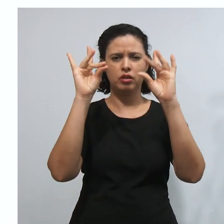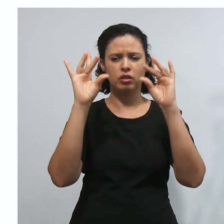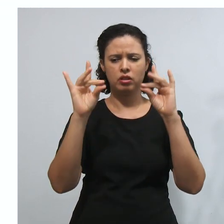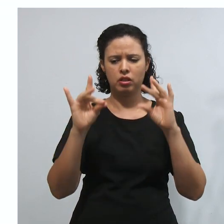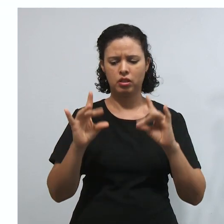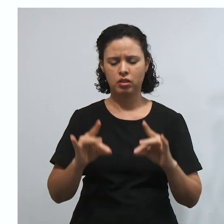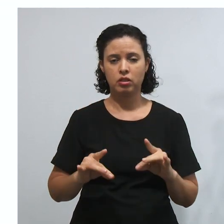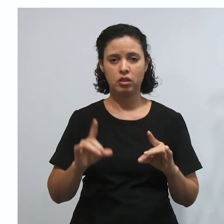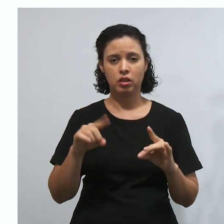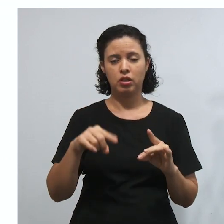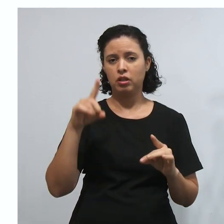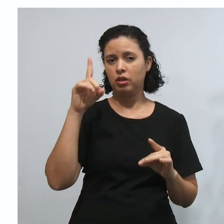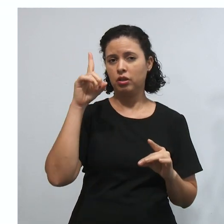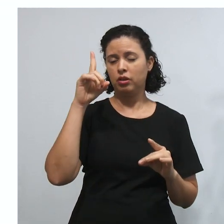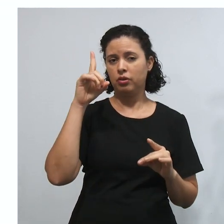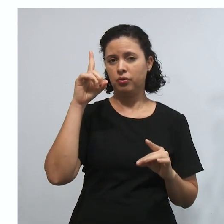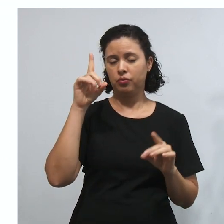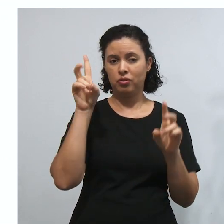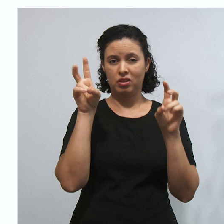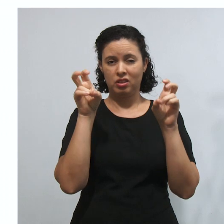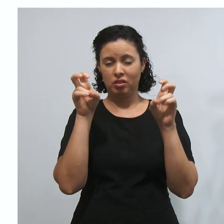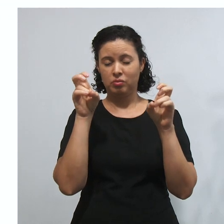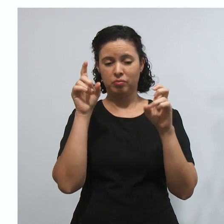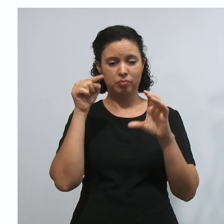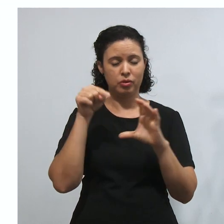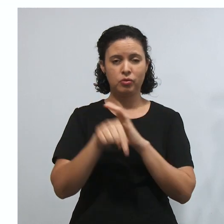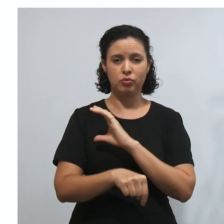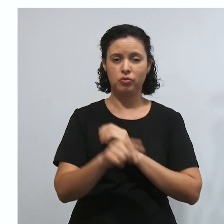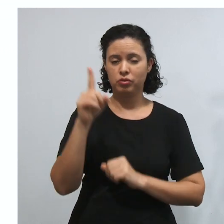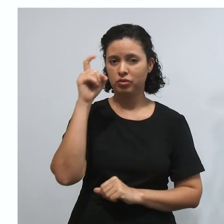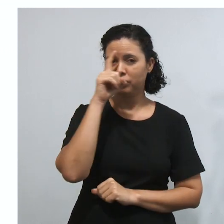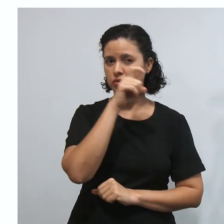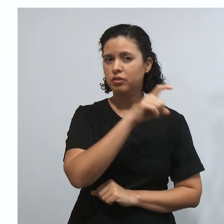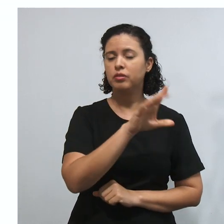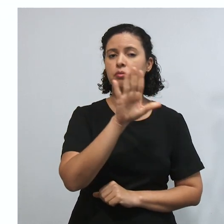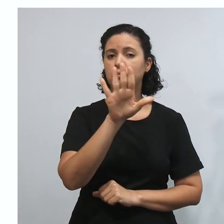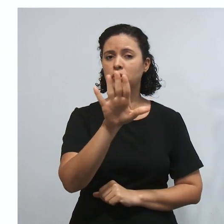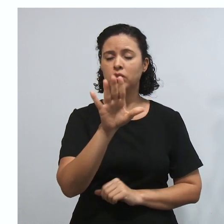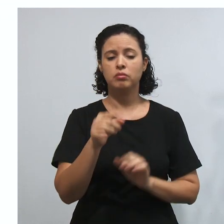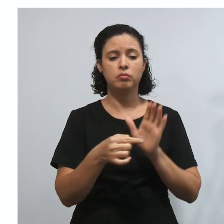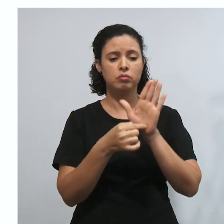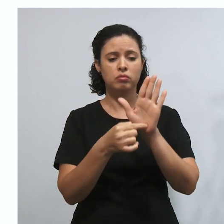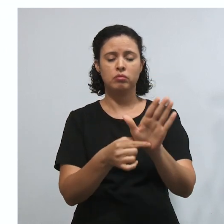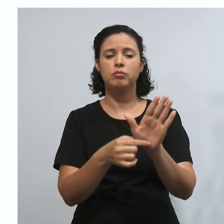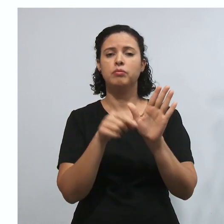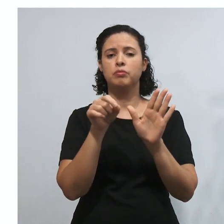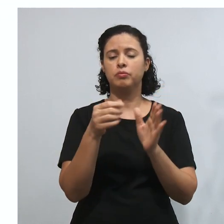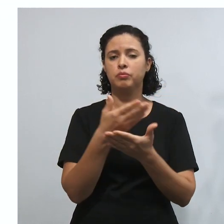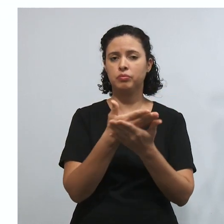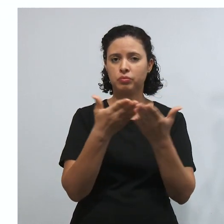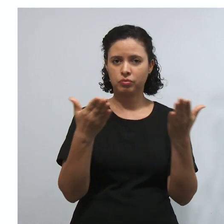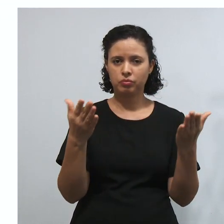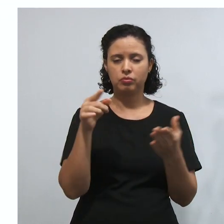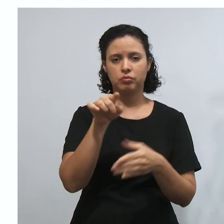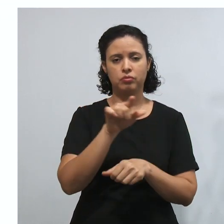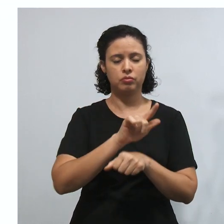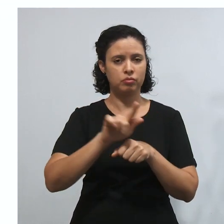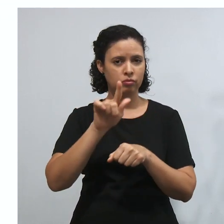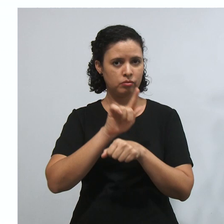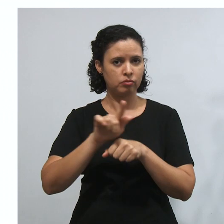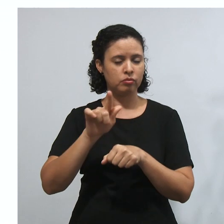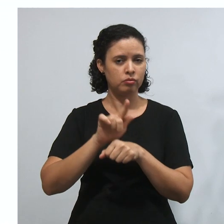tema bem profundo, tá? Mas o que eu trouxe aqui para você, enquanto gestor público,